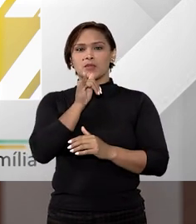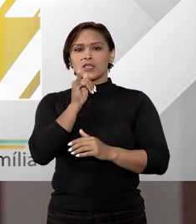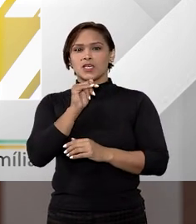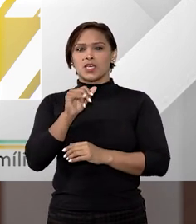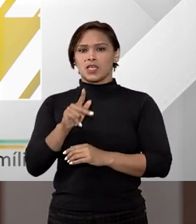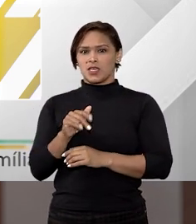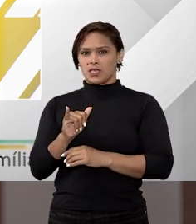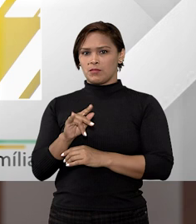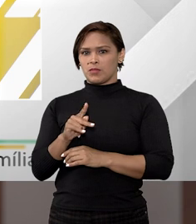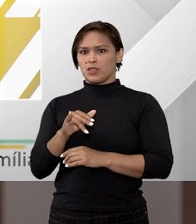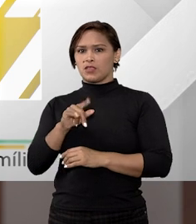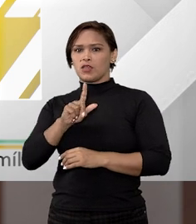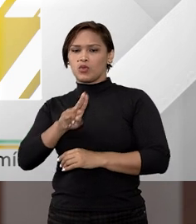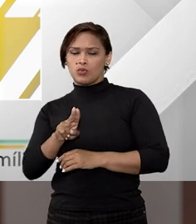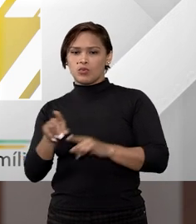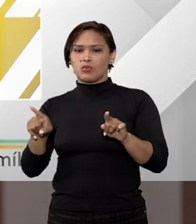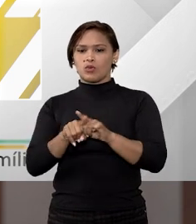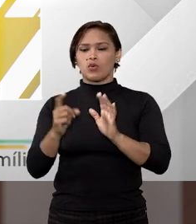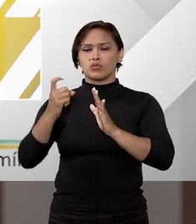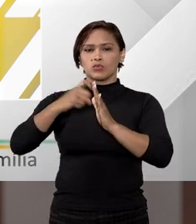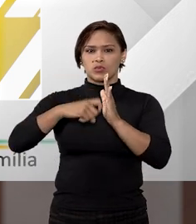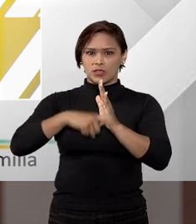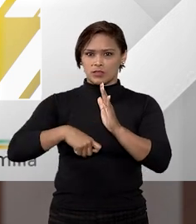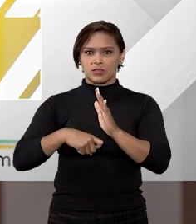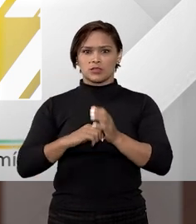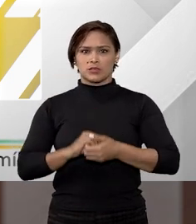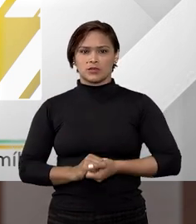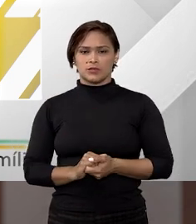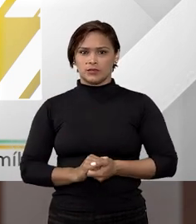como por exemplo o IPTU ou taxas condominiais?